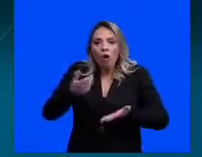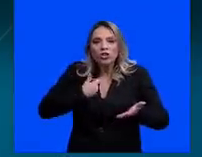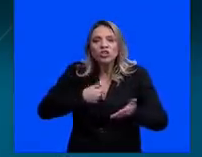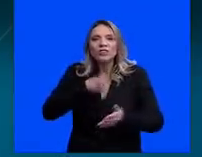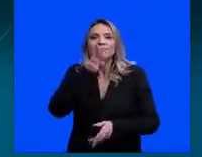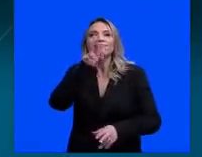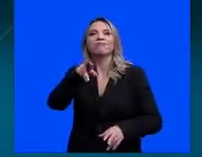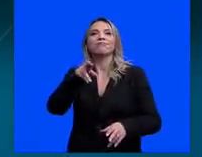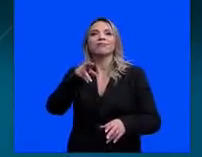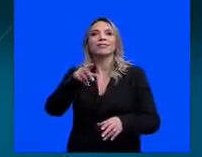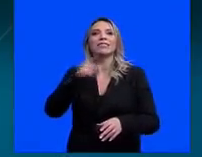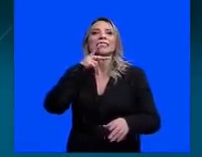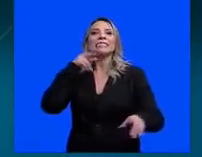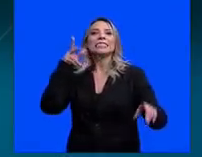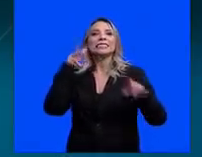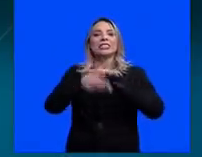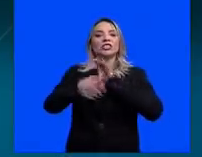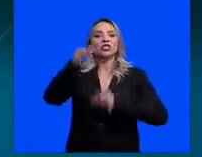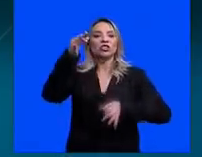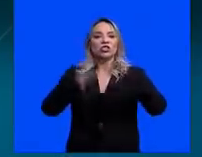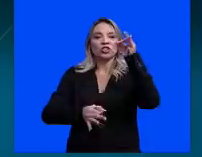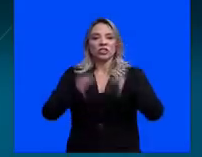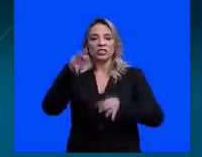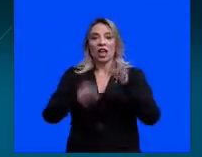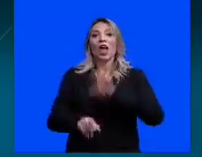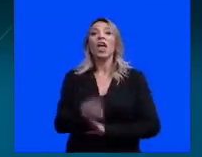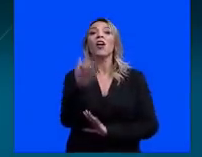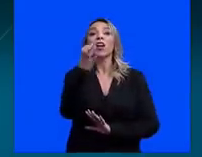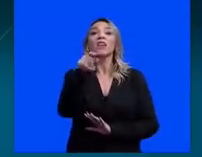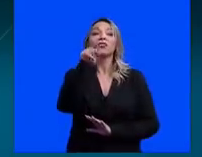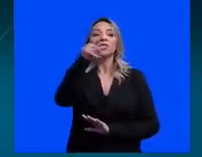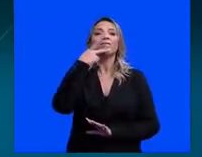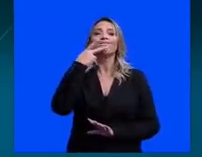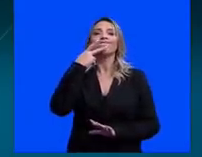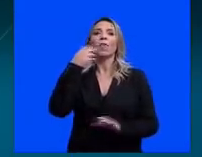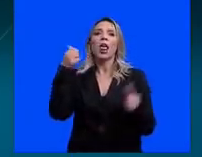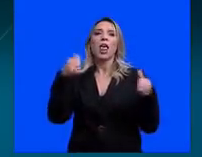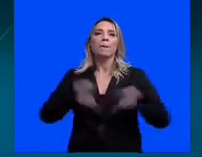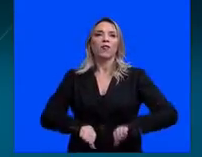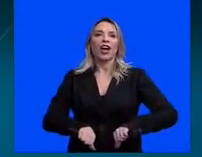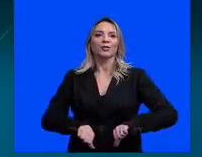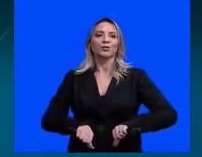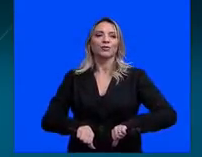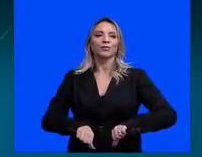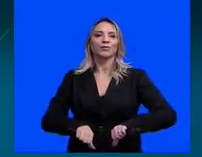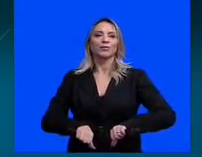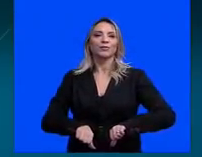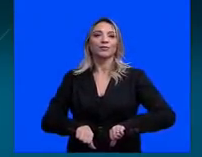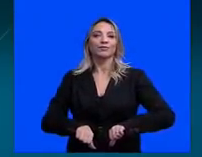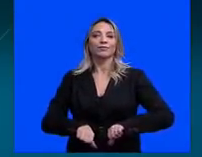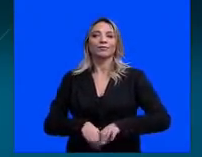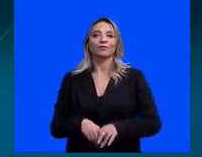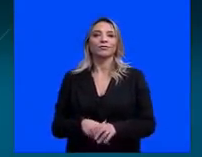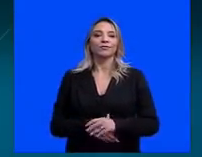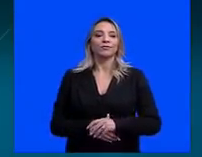condenação de hoje, eu diria que você está reprovado. Na sua